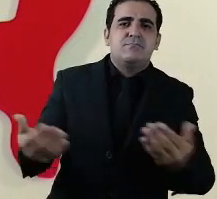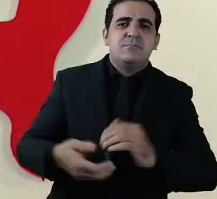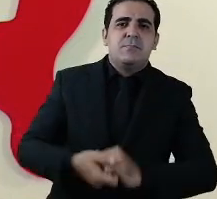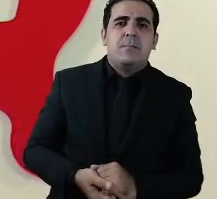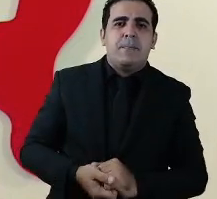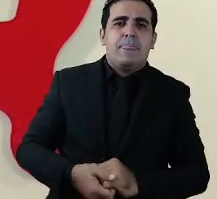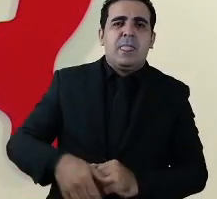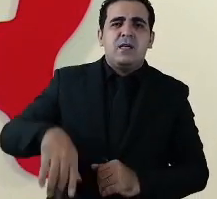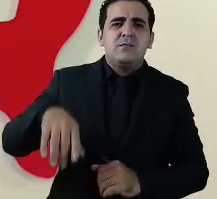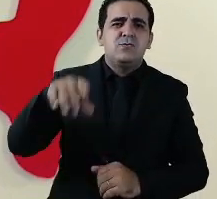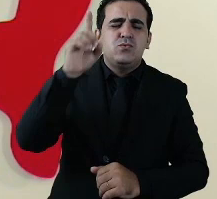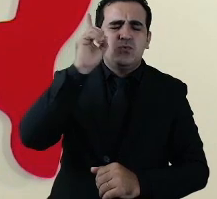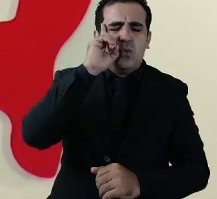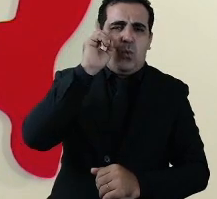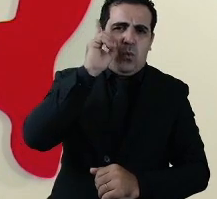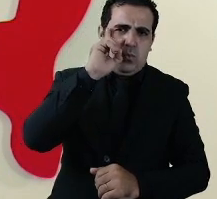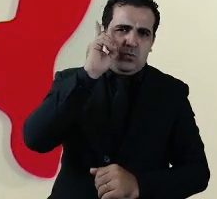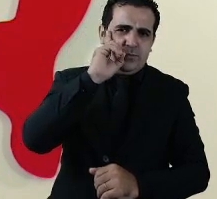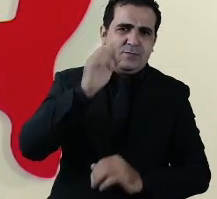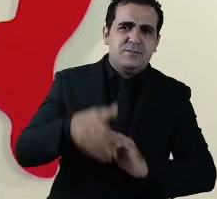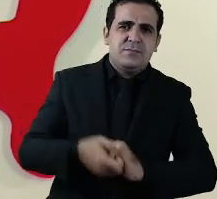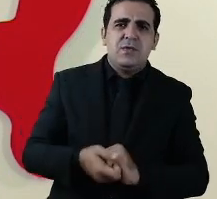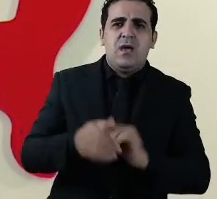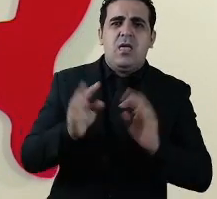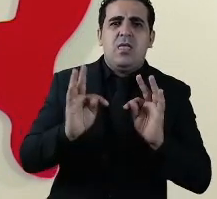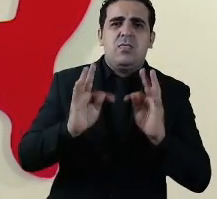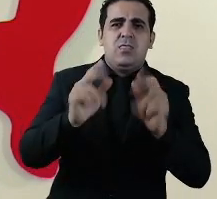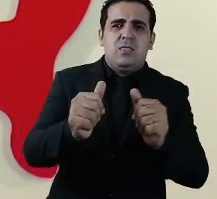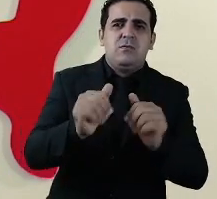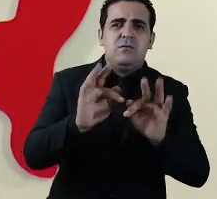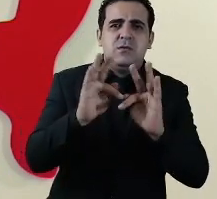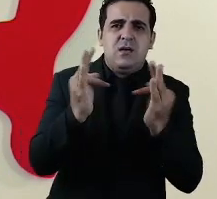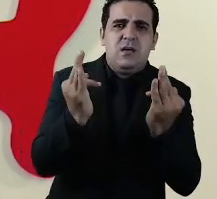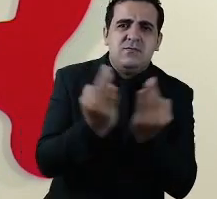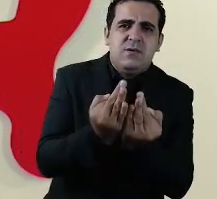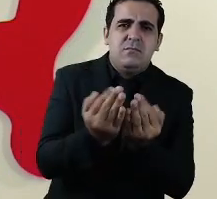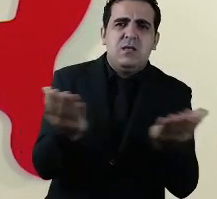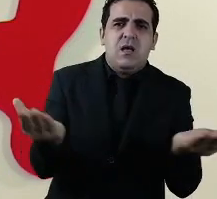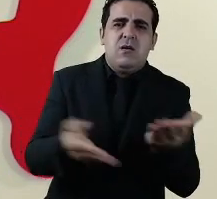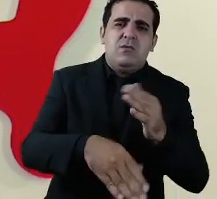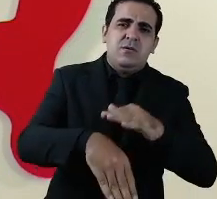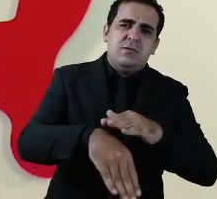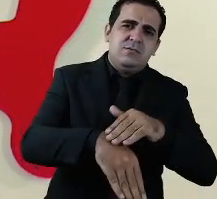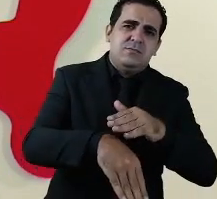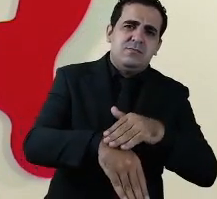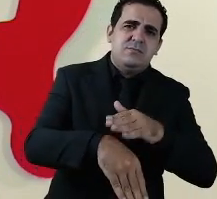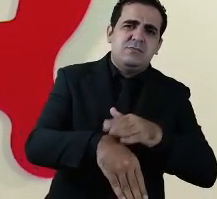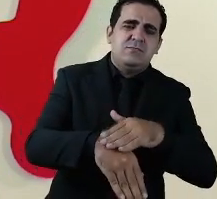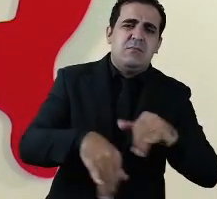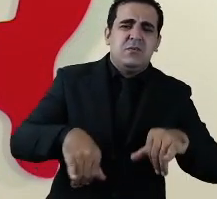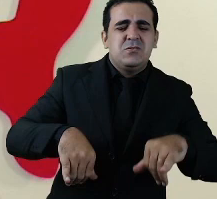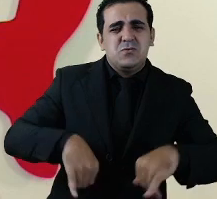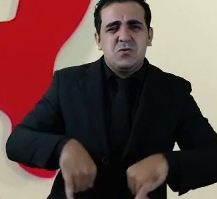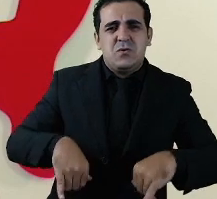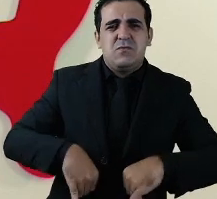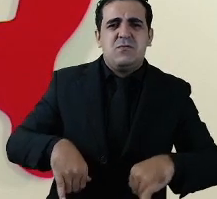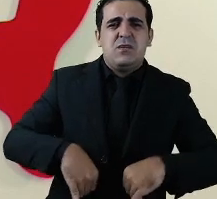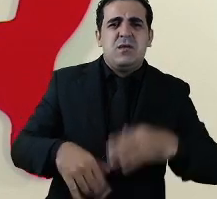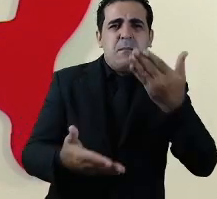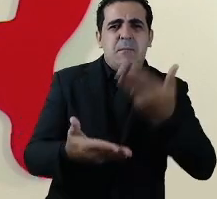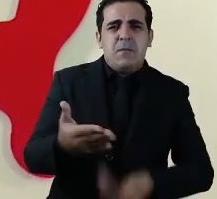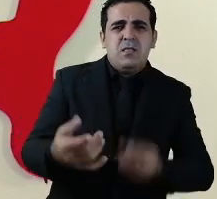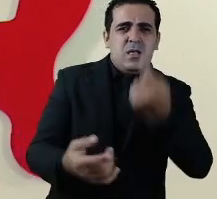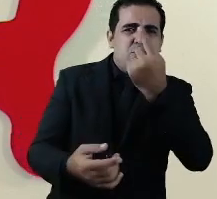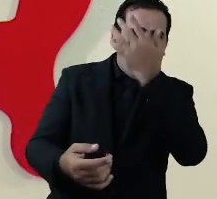a cada dia a todas as famílias que estão neste momento sofrendo a perda